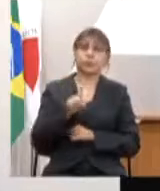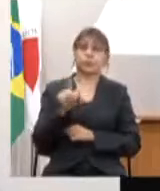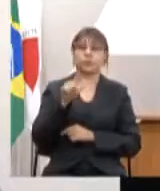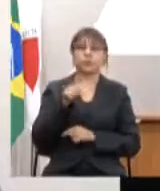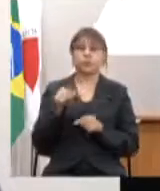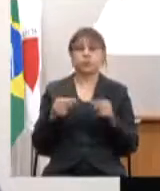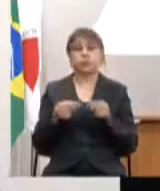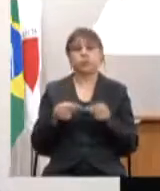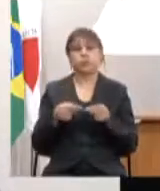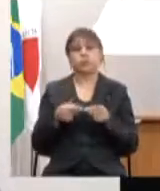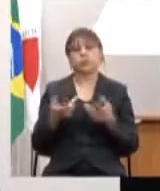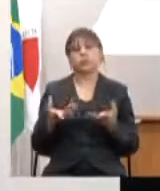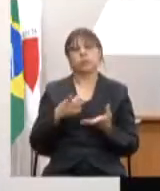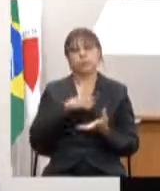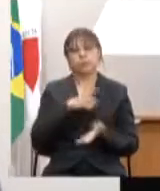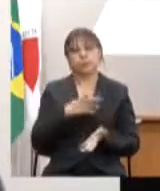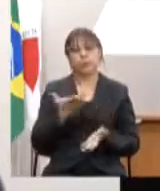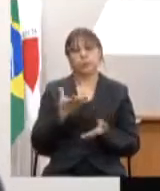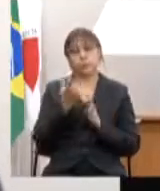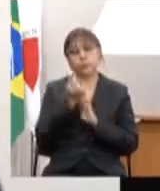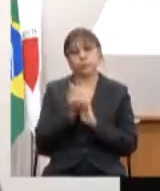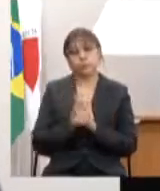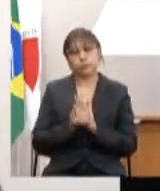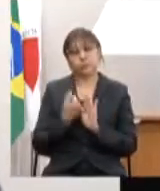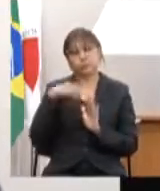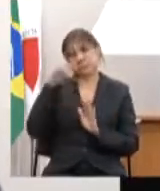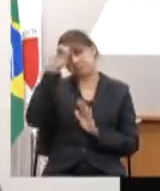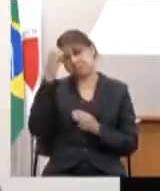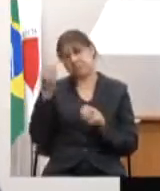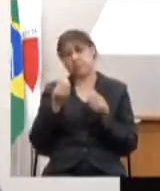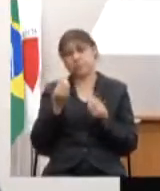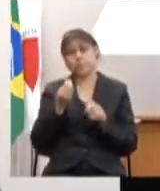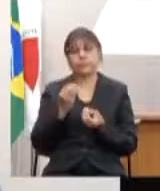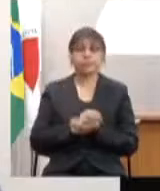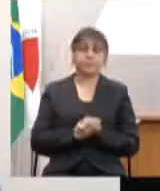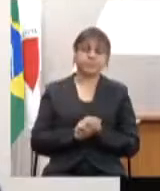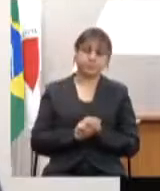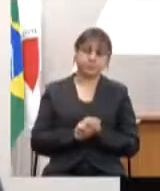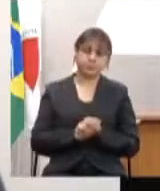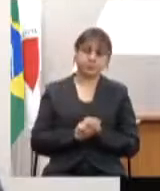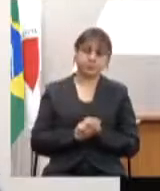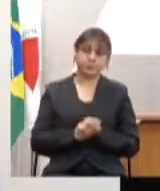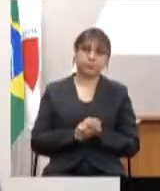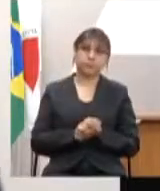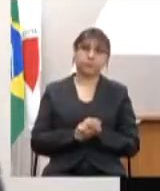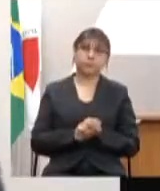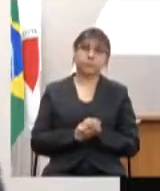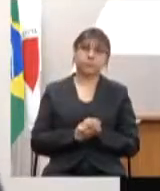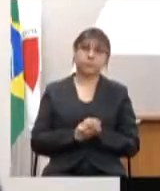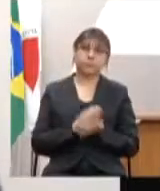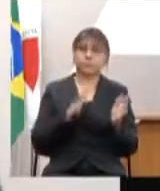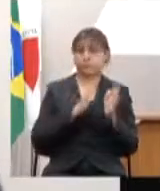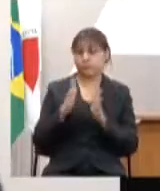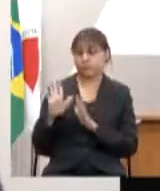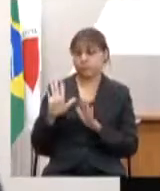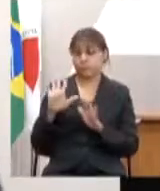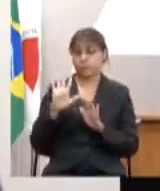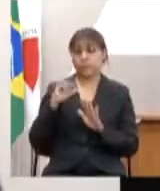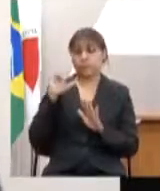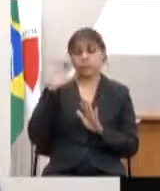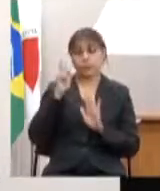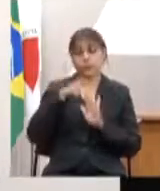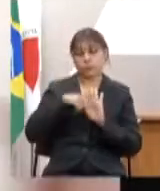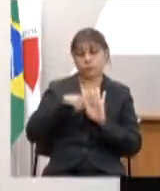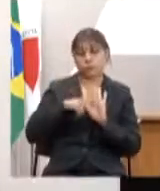terão impacto no orçamento porque eu não sei a formatação a modelagem mas imagino que os projetos